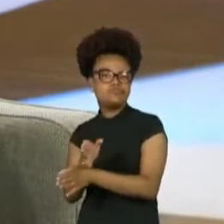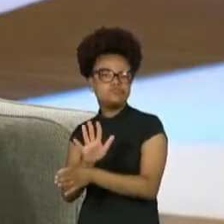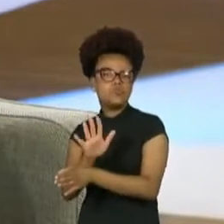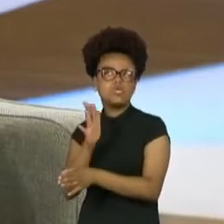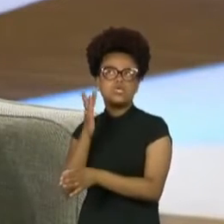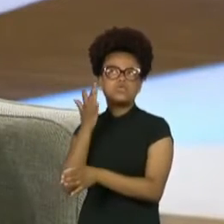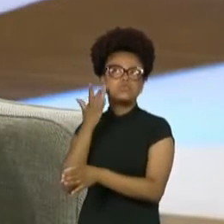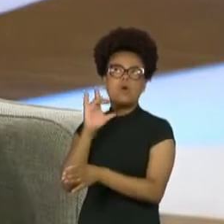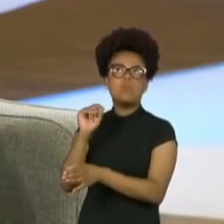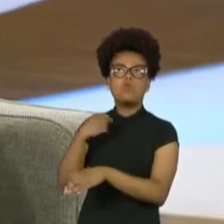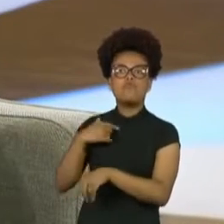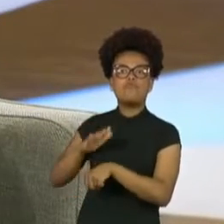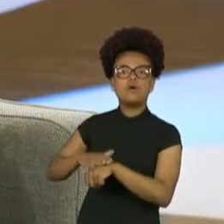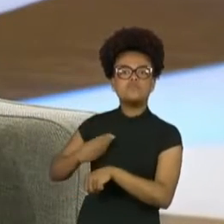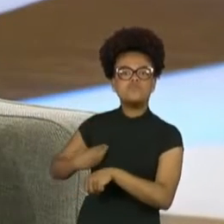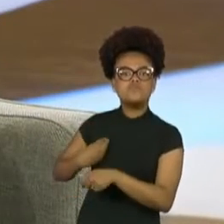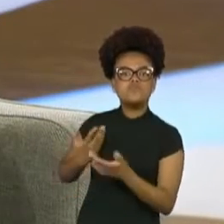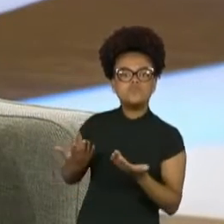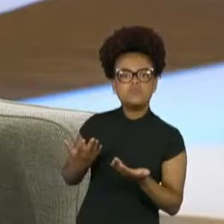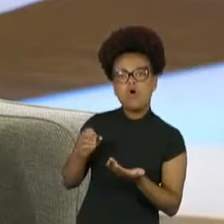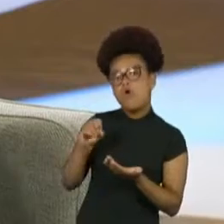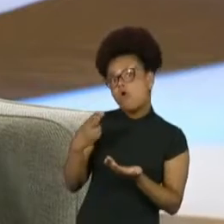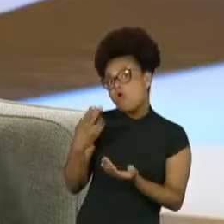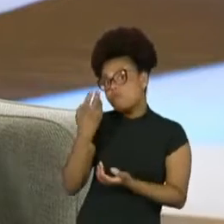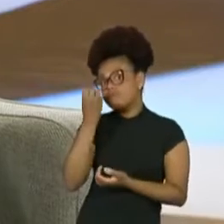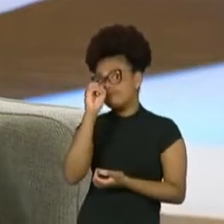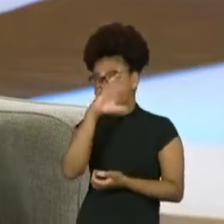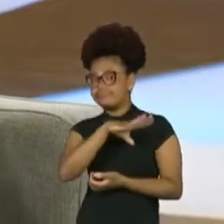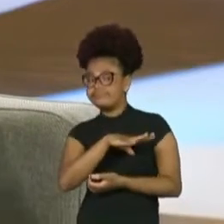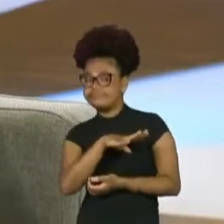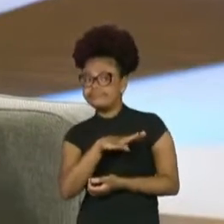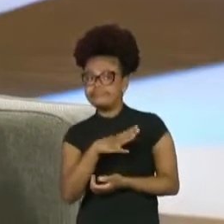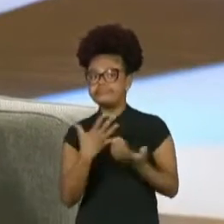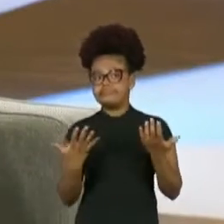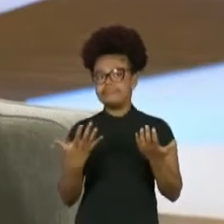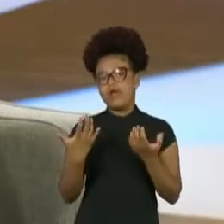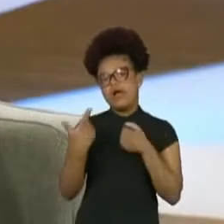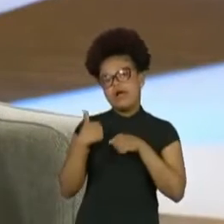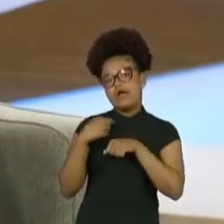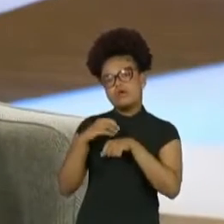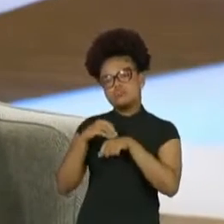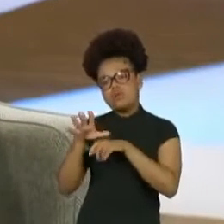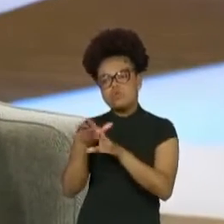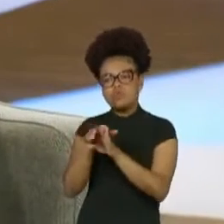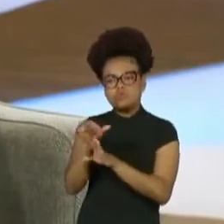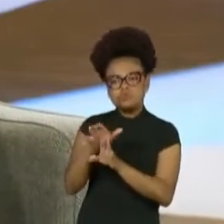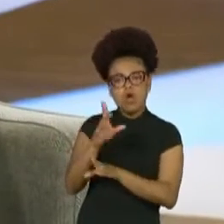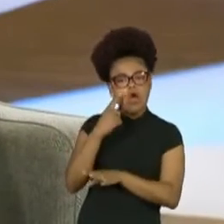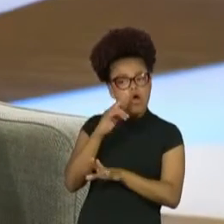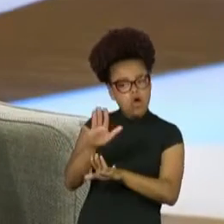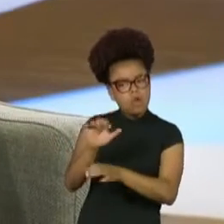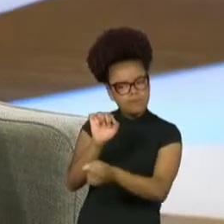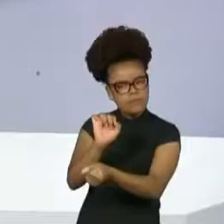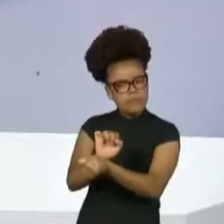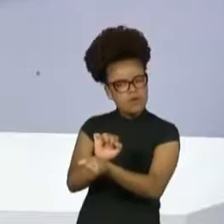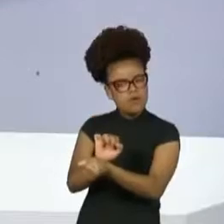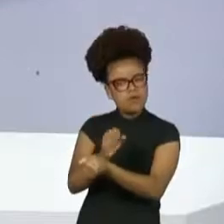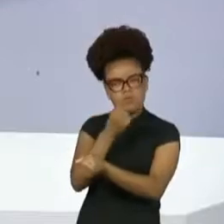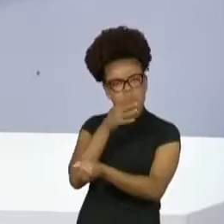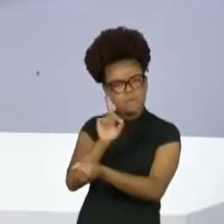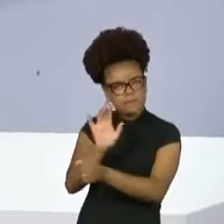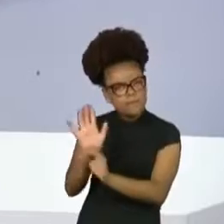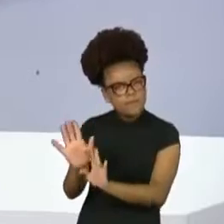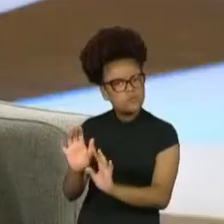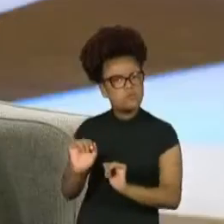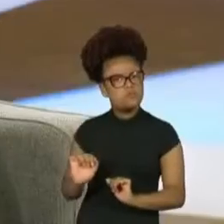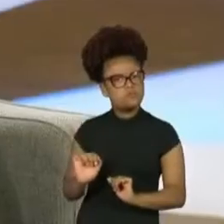abusando nos aditivos, por exemplo, eu falo, olha, não vai por aí não, que não dá certo. Daquele conselho de quem já viu onde